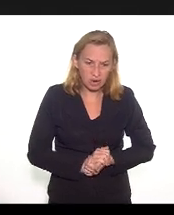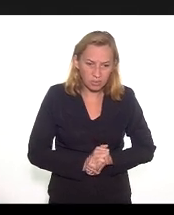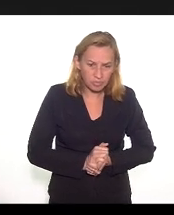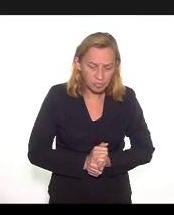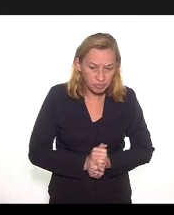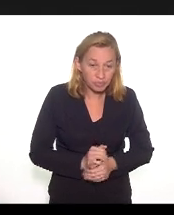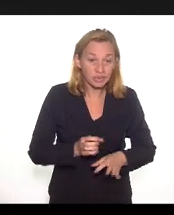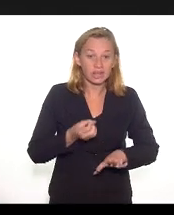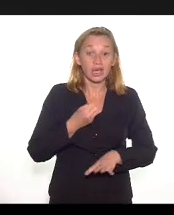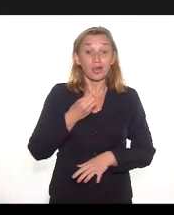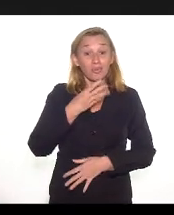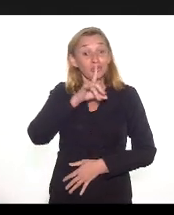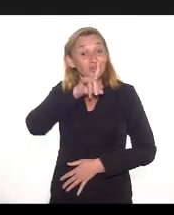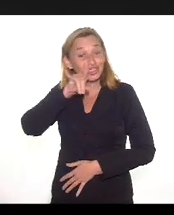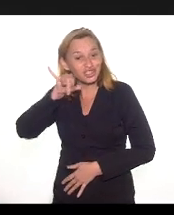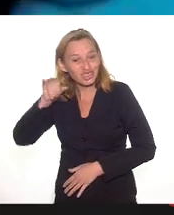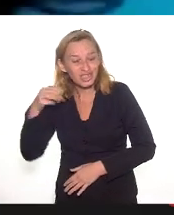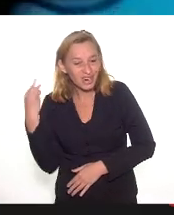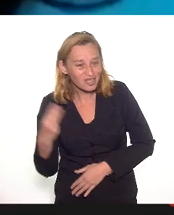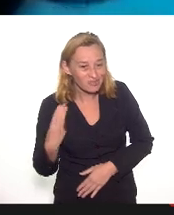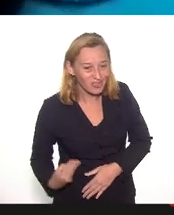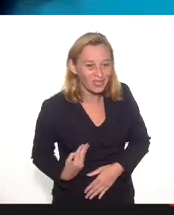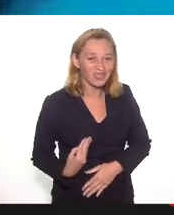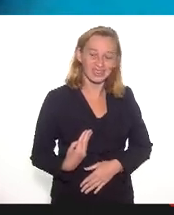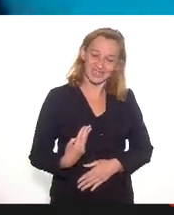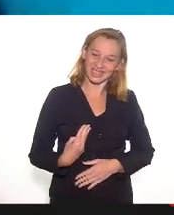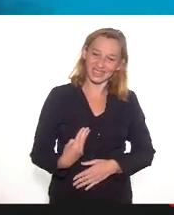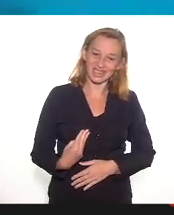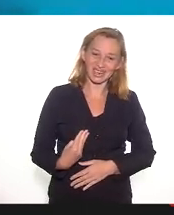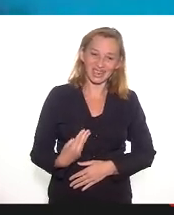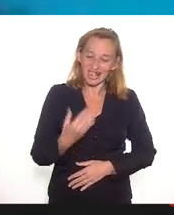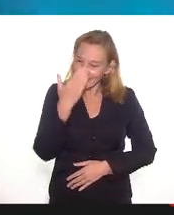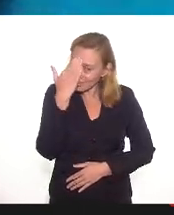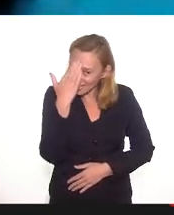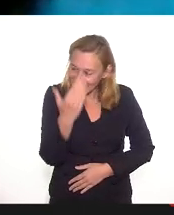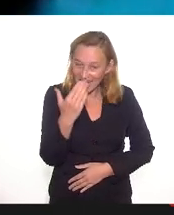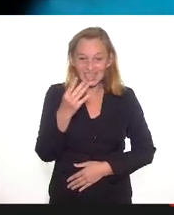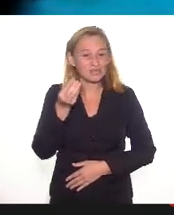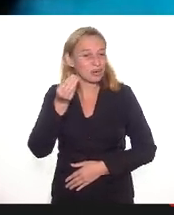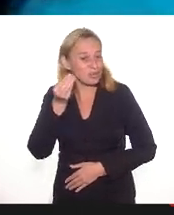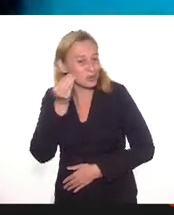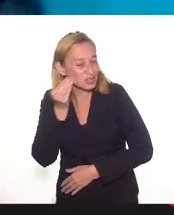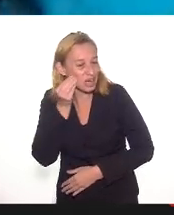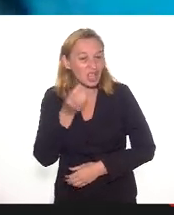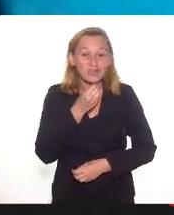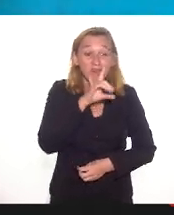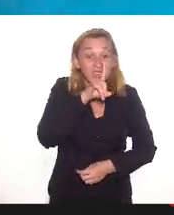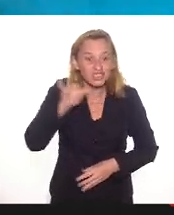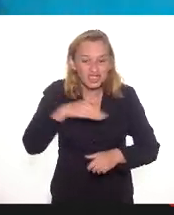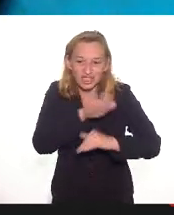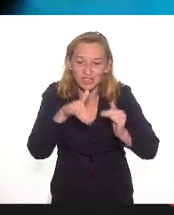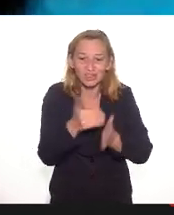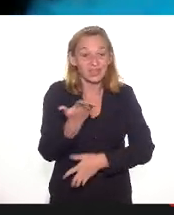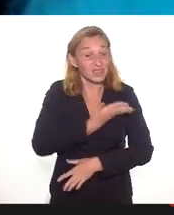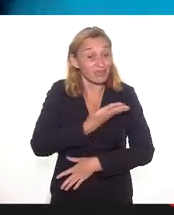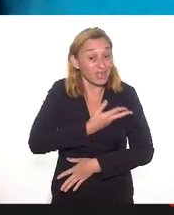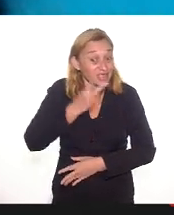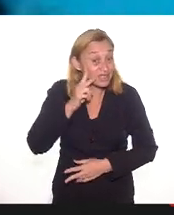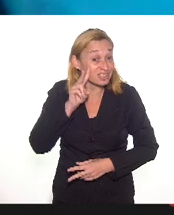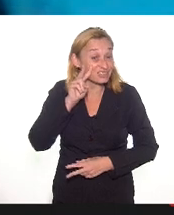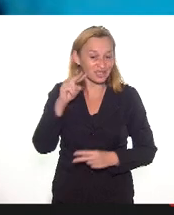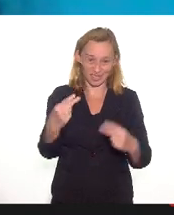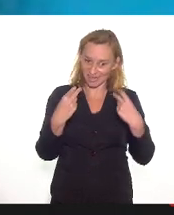Bom dia, Mônica, agradeço muito a oportunidade, bom dia a todos os colegas, a todos que estão nos assistindo,